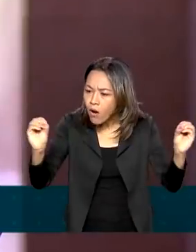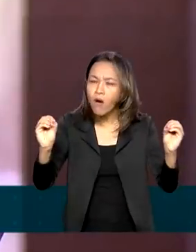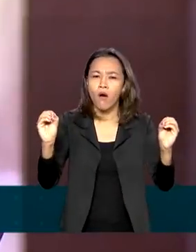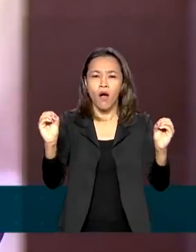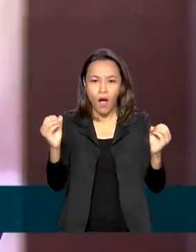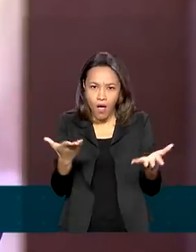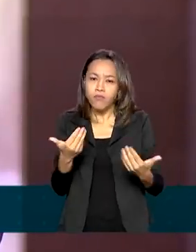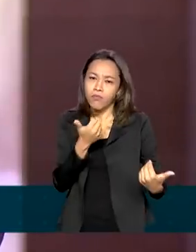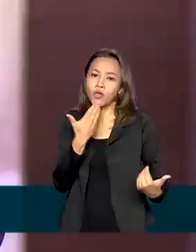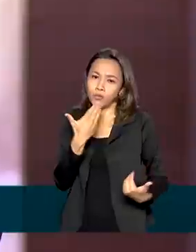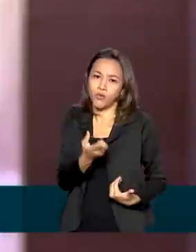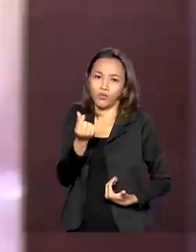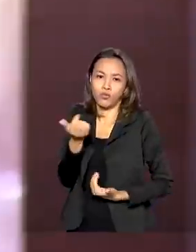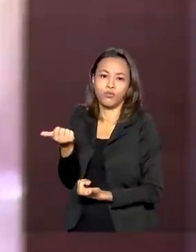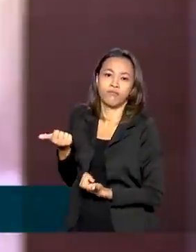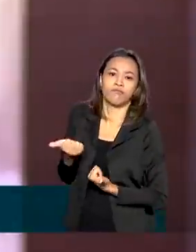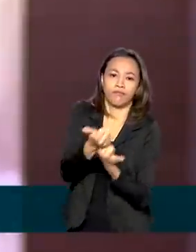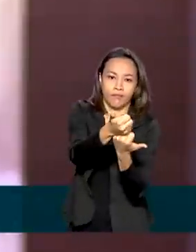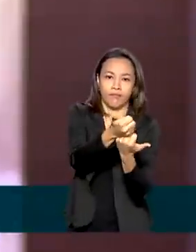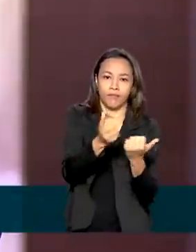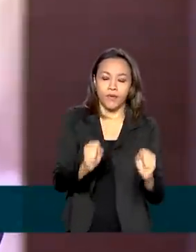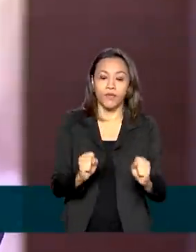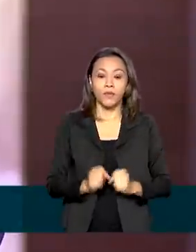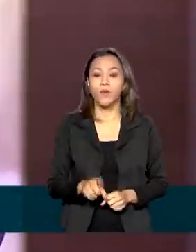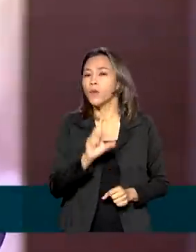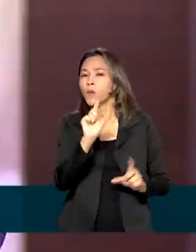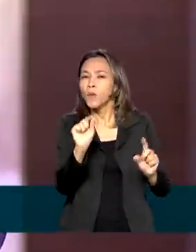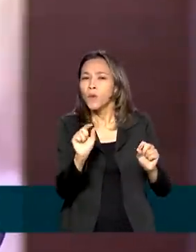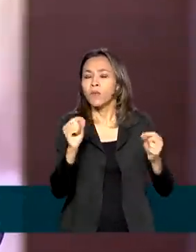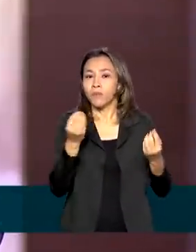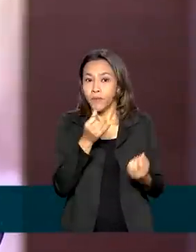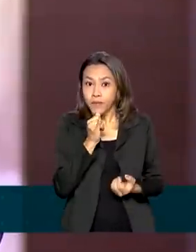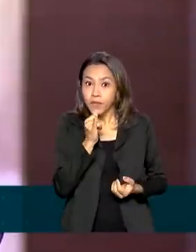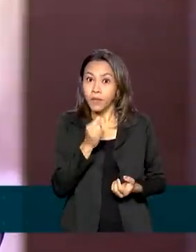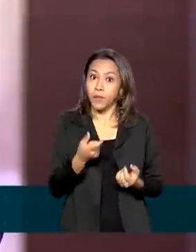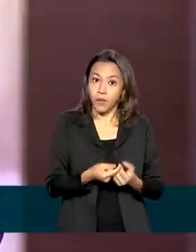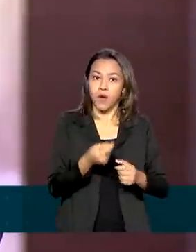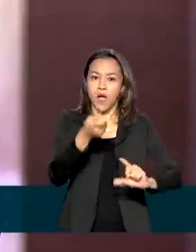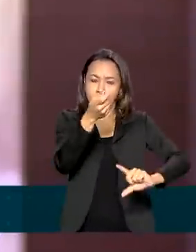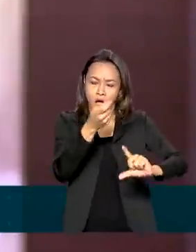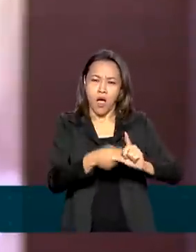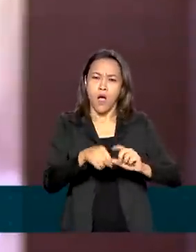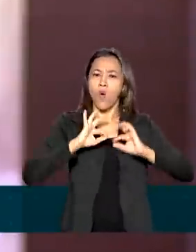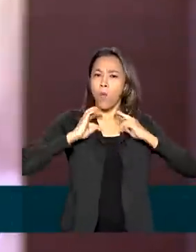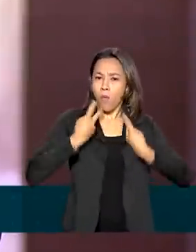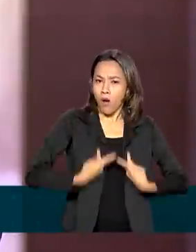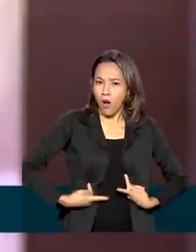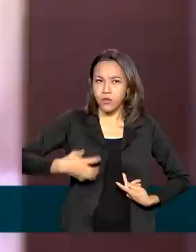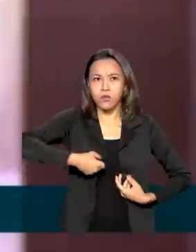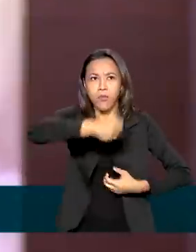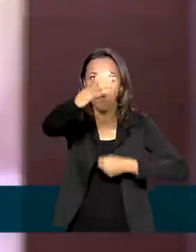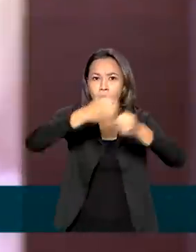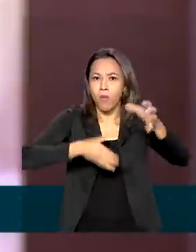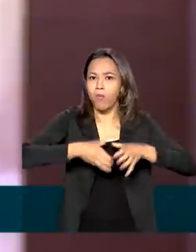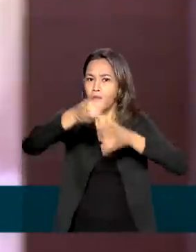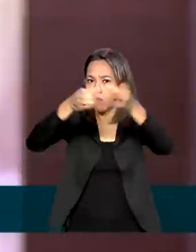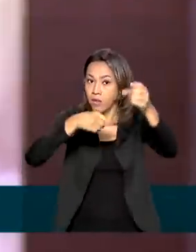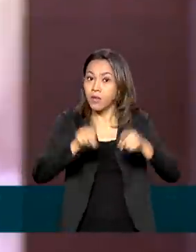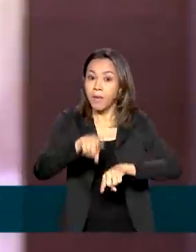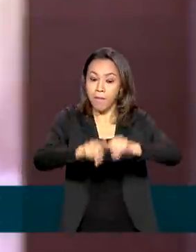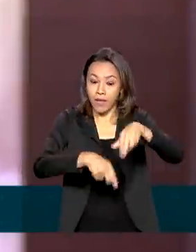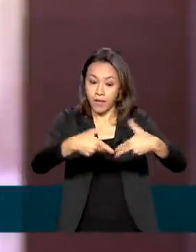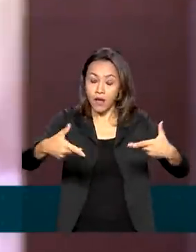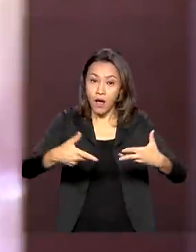Dentre as medidas que poderão ser solicitadas estão a disponibilização de recursos humanos, o fornecimento de materiais de apoio logístico